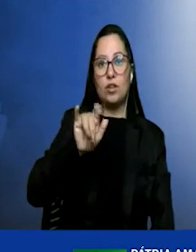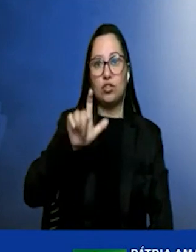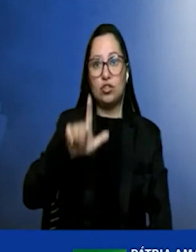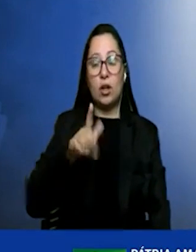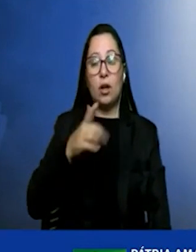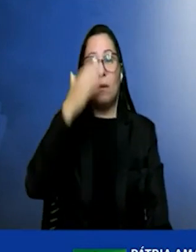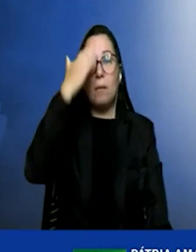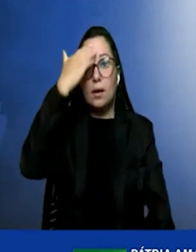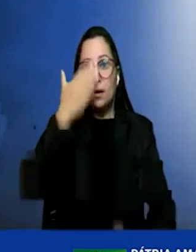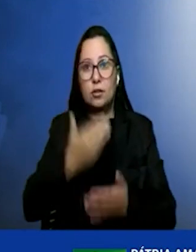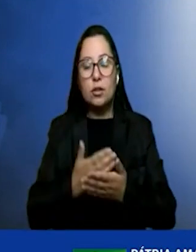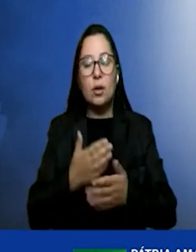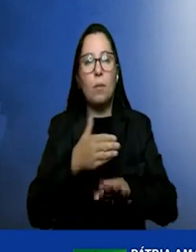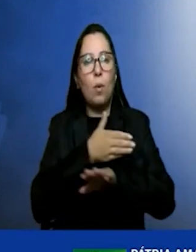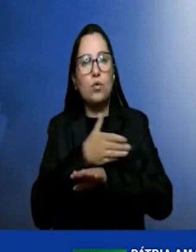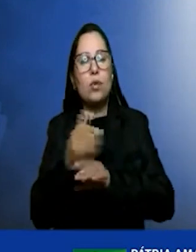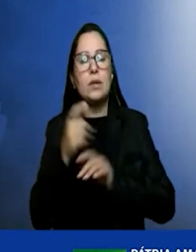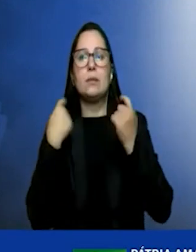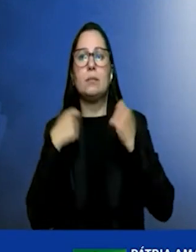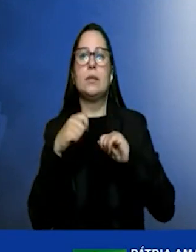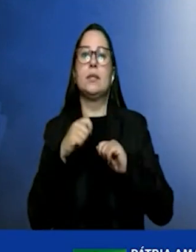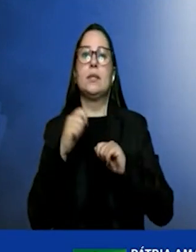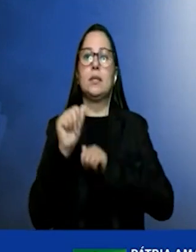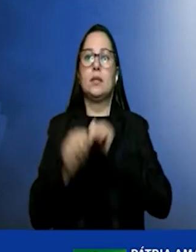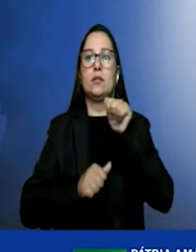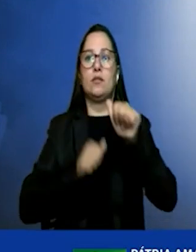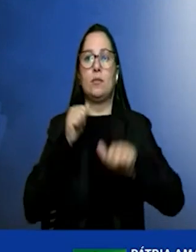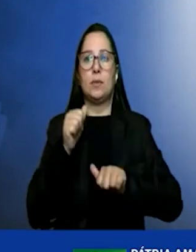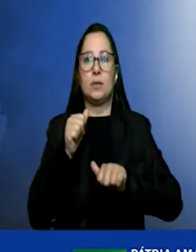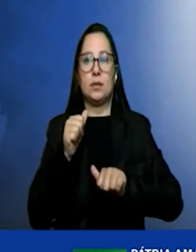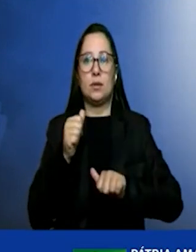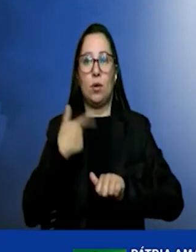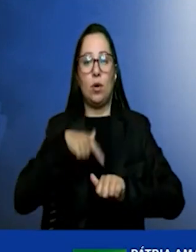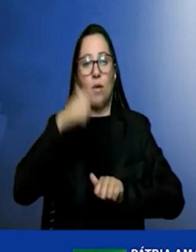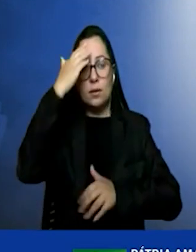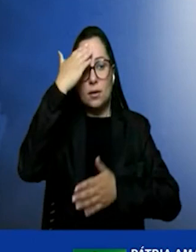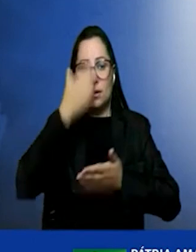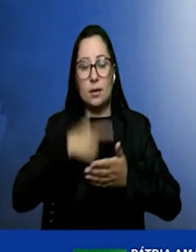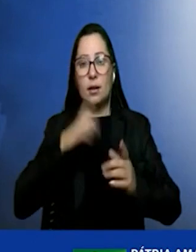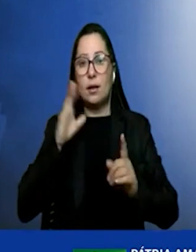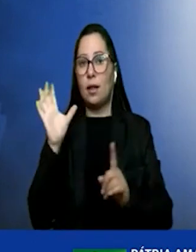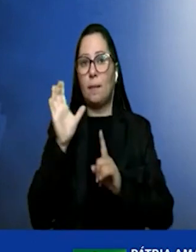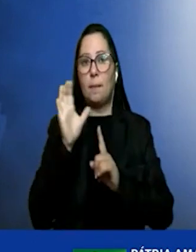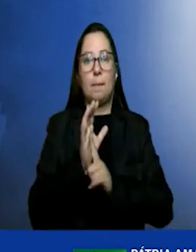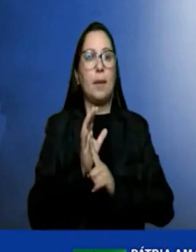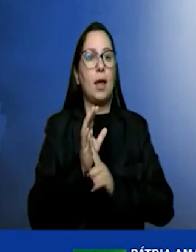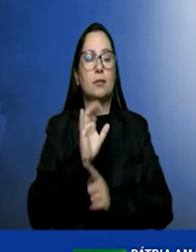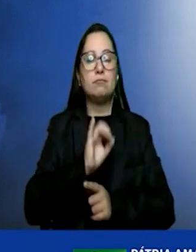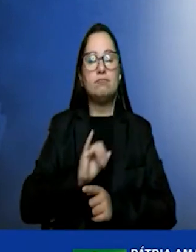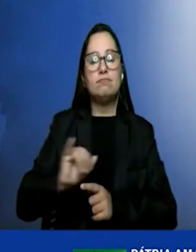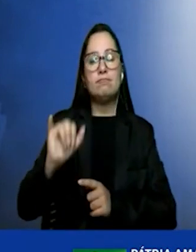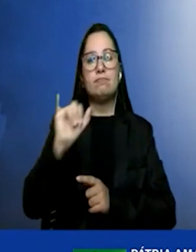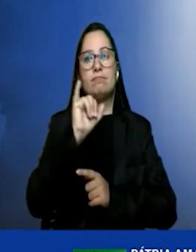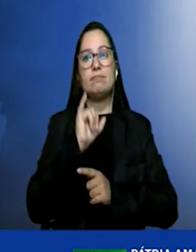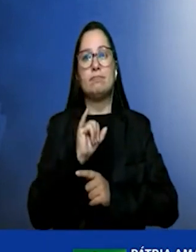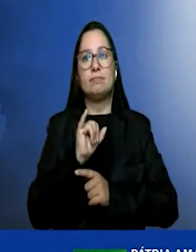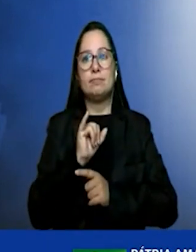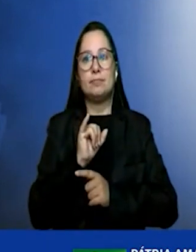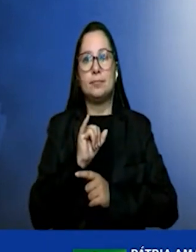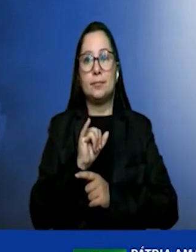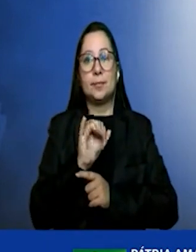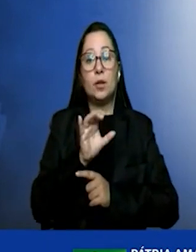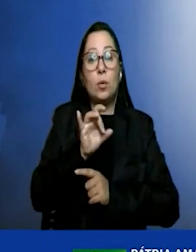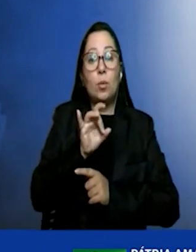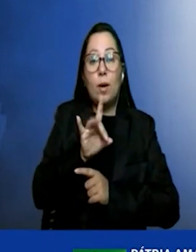dessa transformação. Acreditamos que teremos um impacto significativo não apenas no